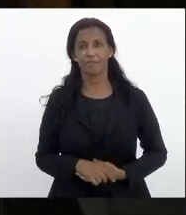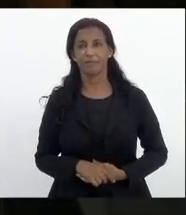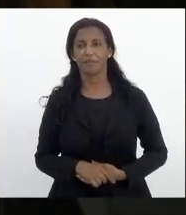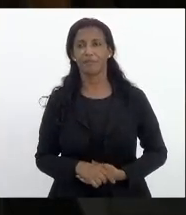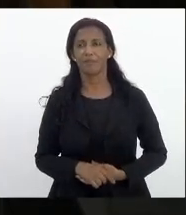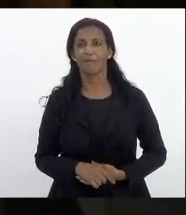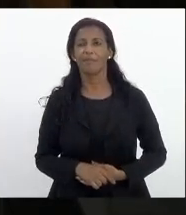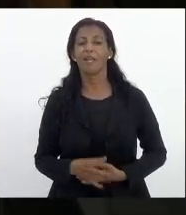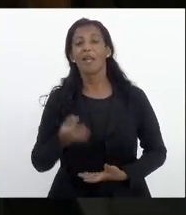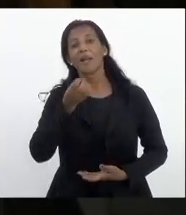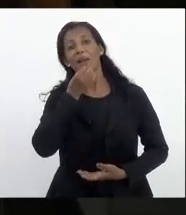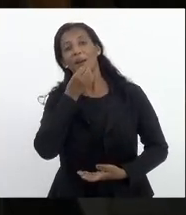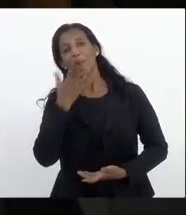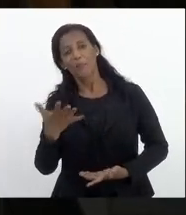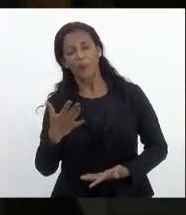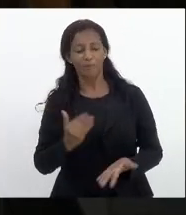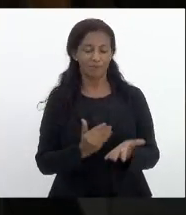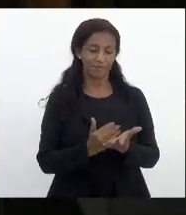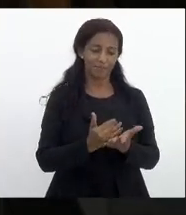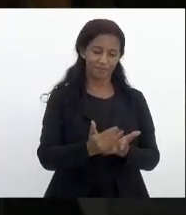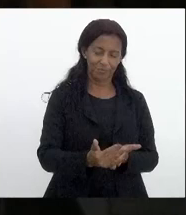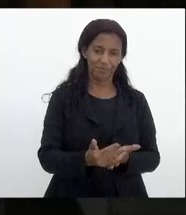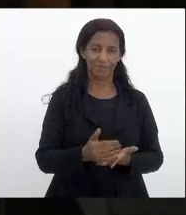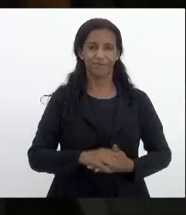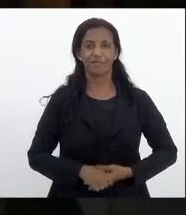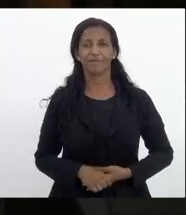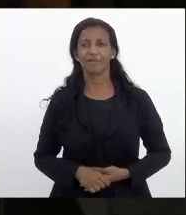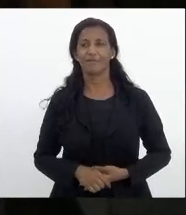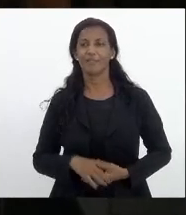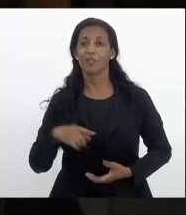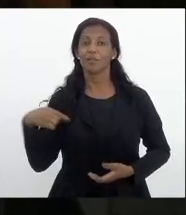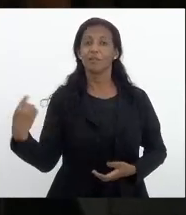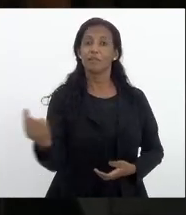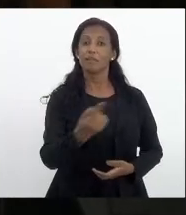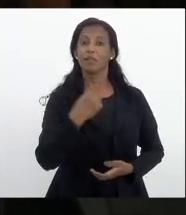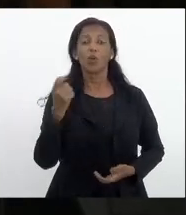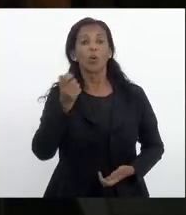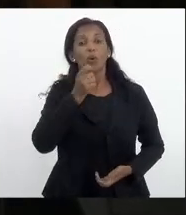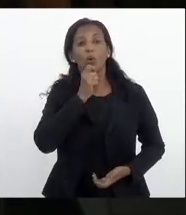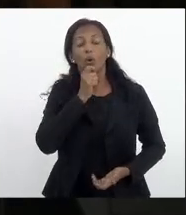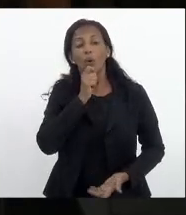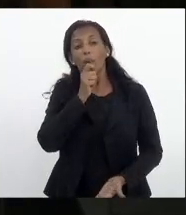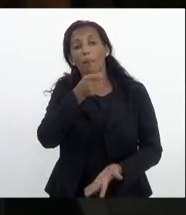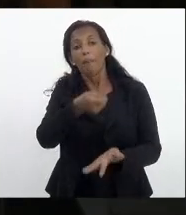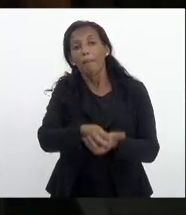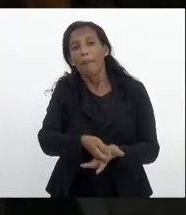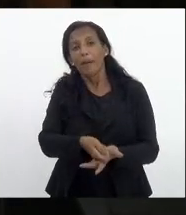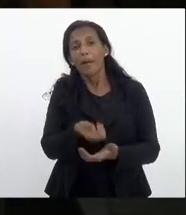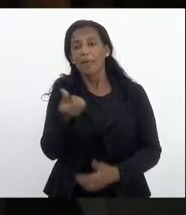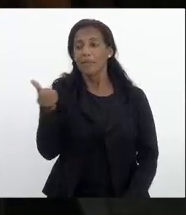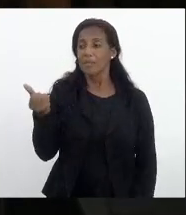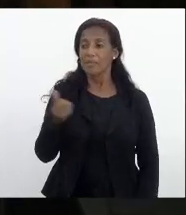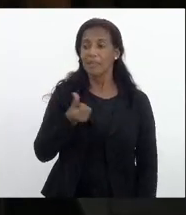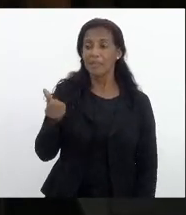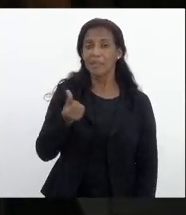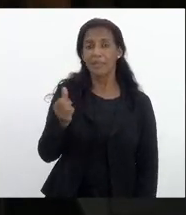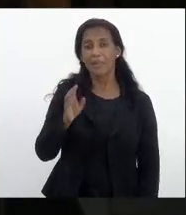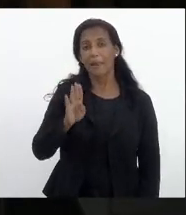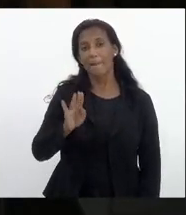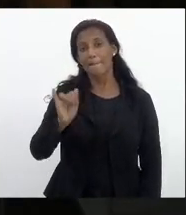feitas essas preliminares nós não temos como pagar em três anos 66 bilhões